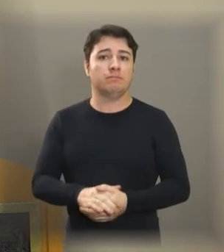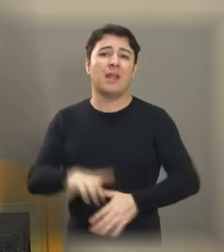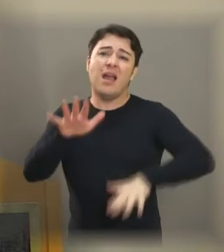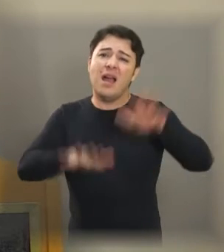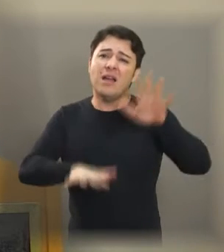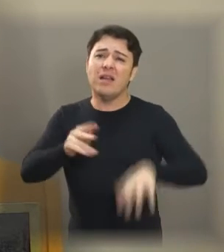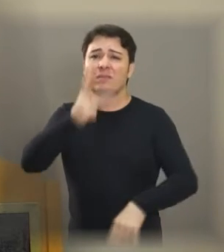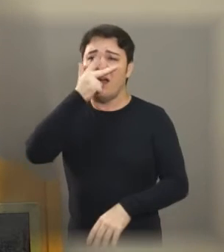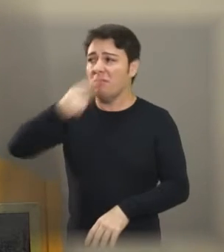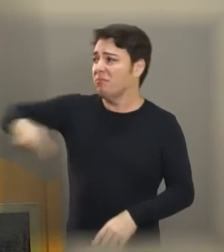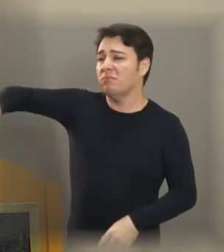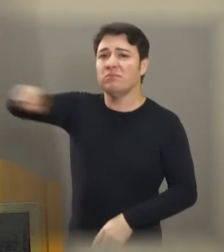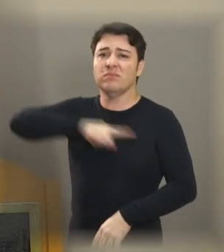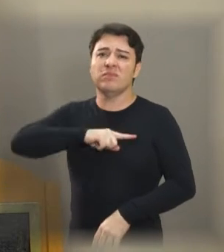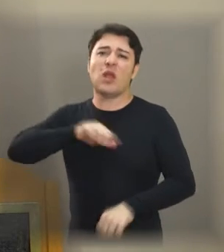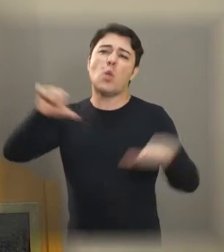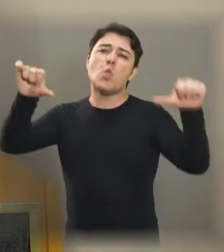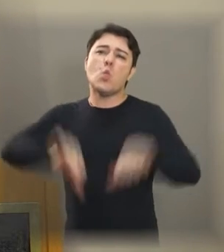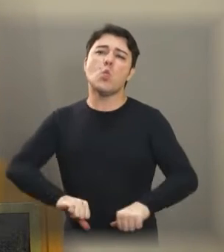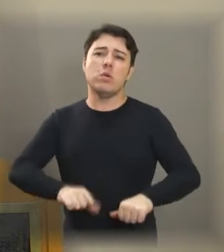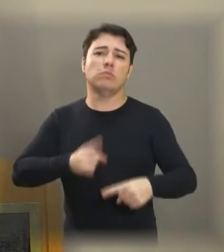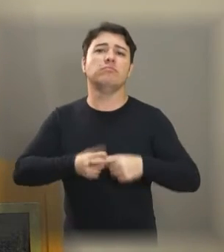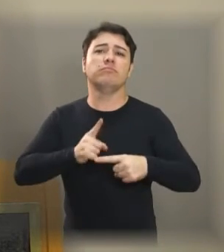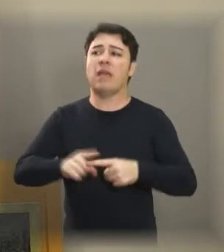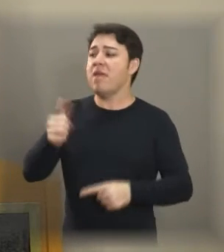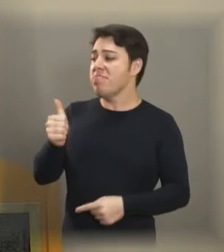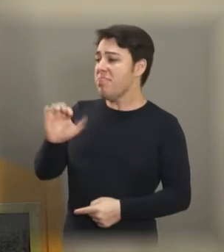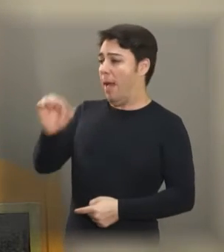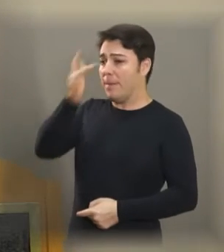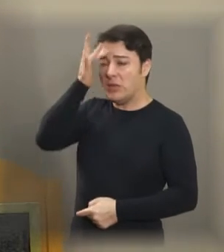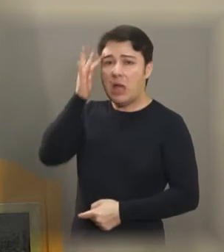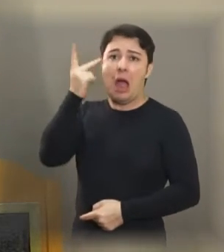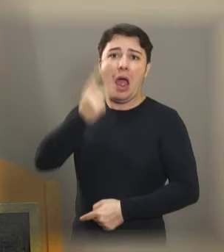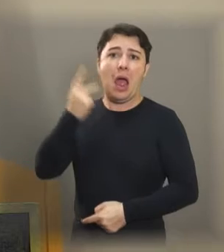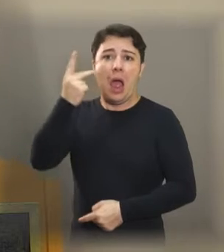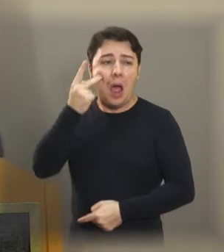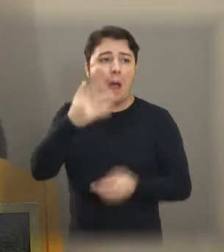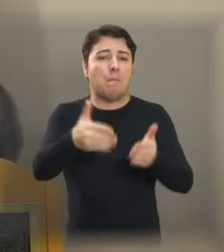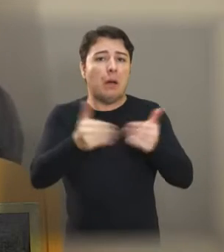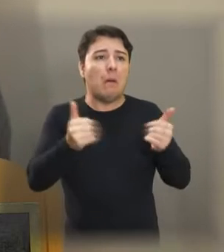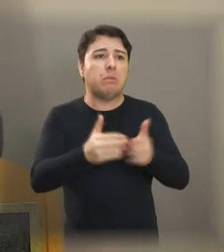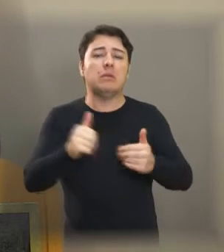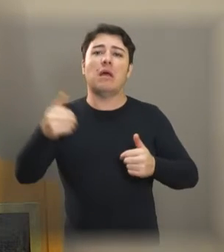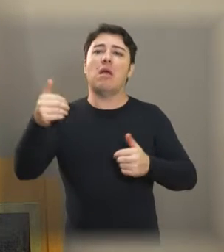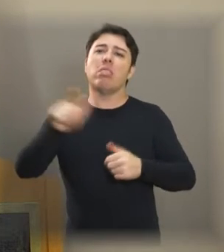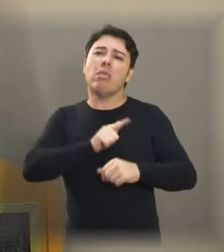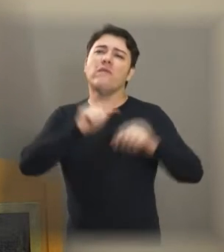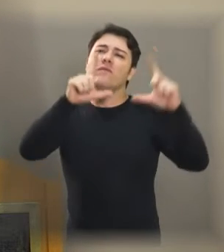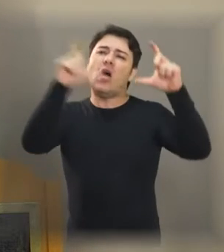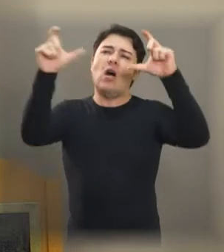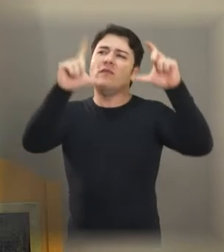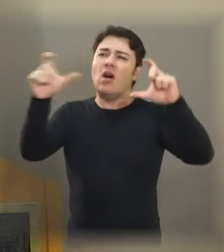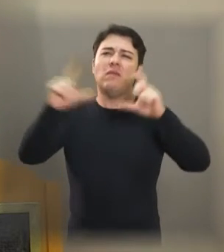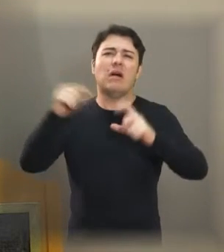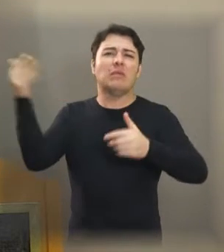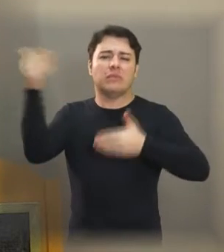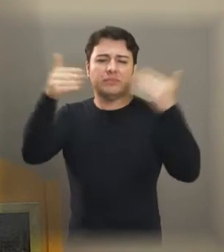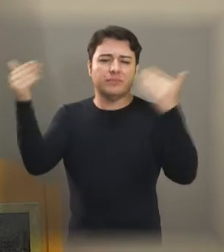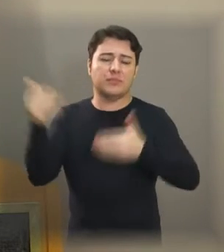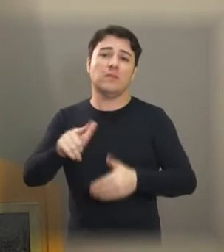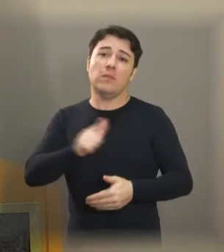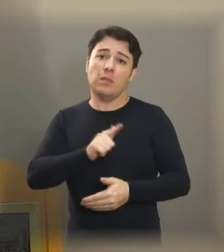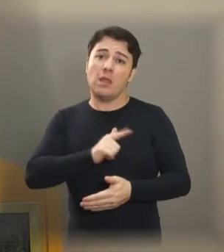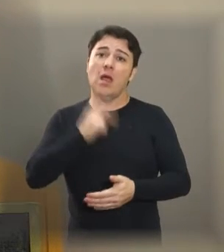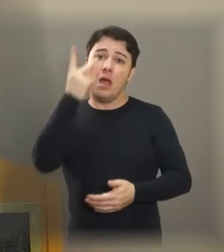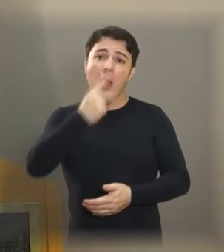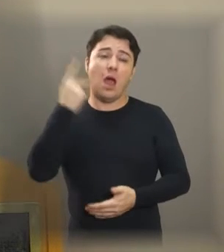mal-estar aqui na casa? Porque aí dez pede, e aí ficam os dez colocando a foto. O vereador fez a